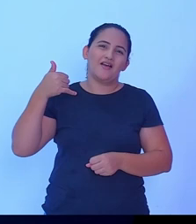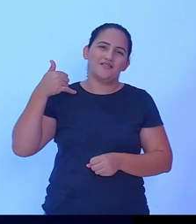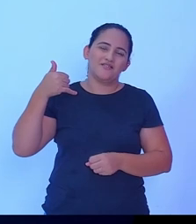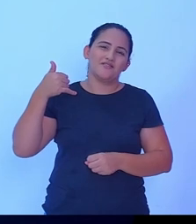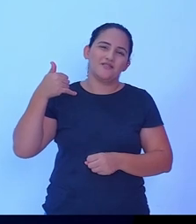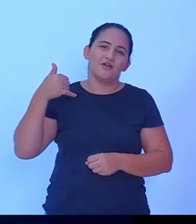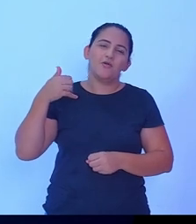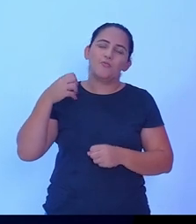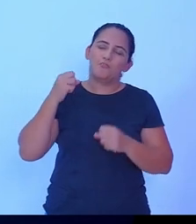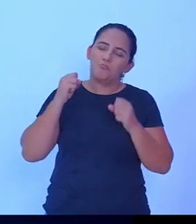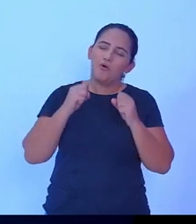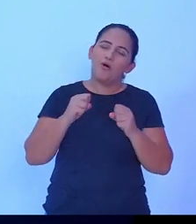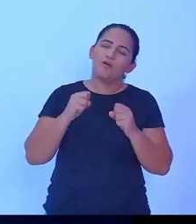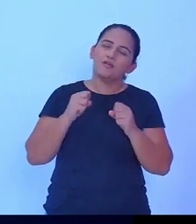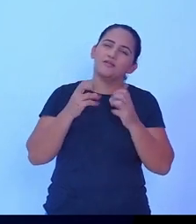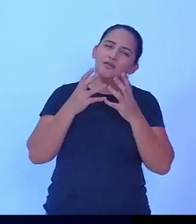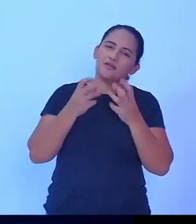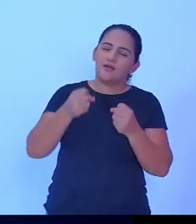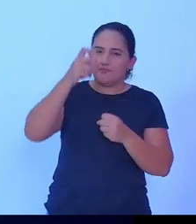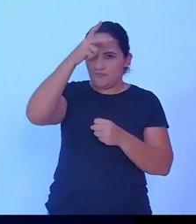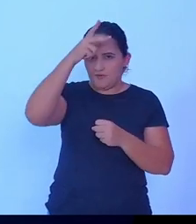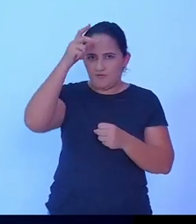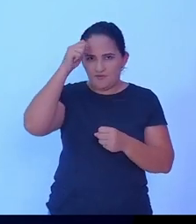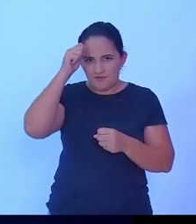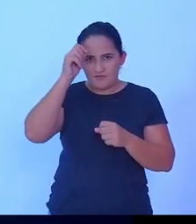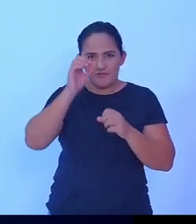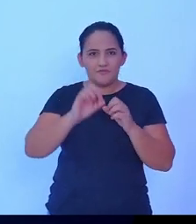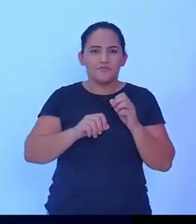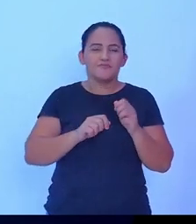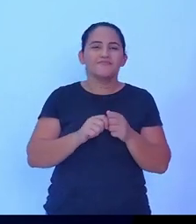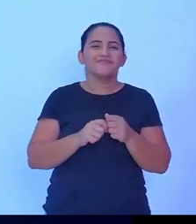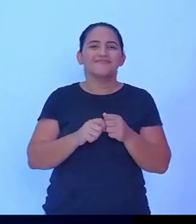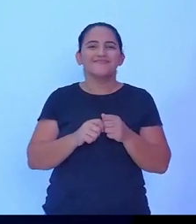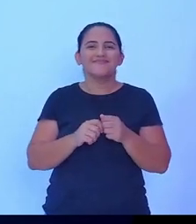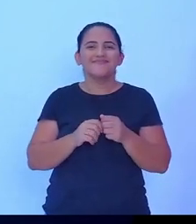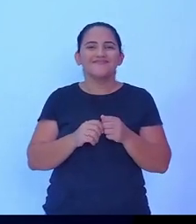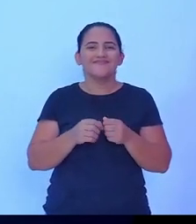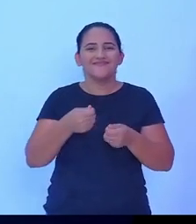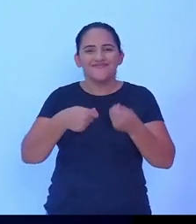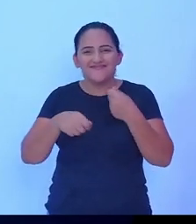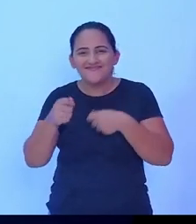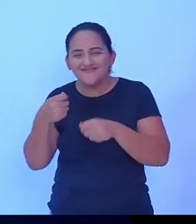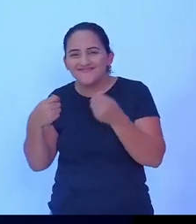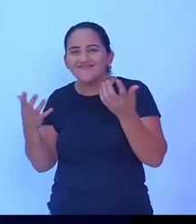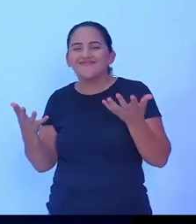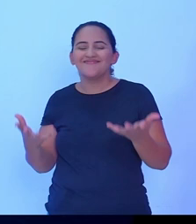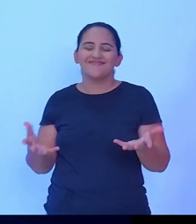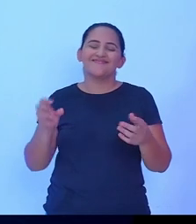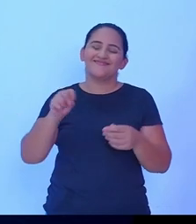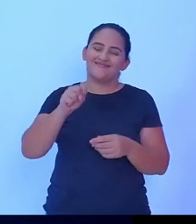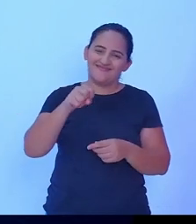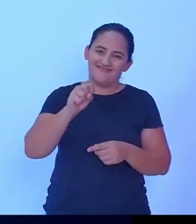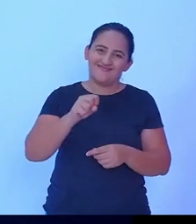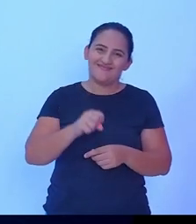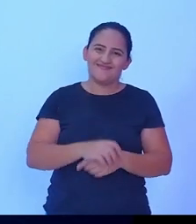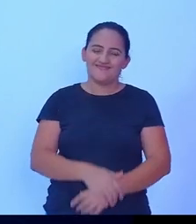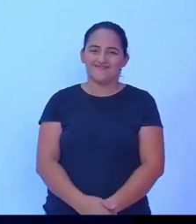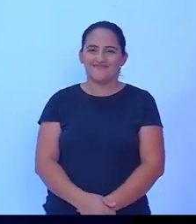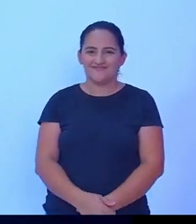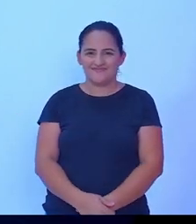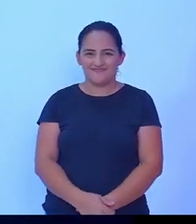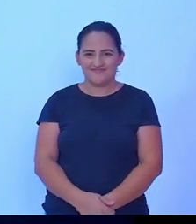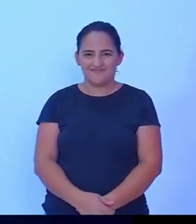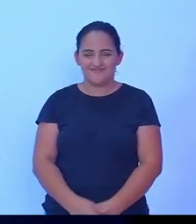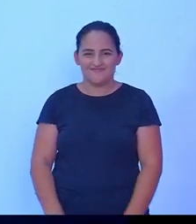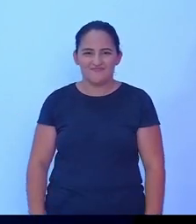e fazer uma administração em altura do nosso munícipe. Só estou um minuto e meio